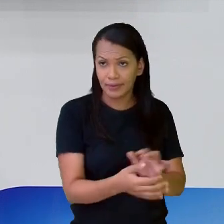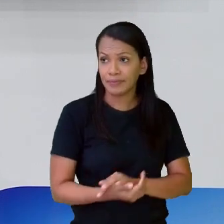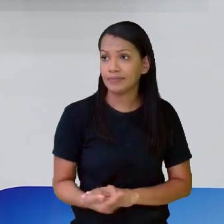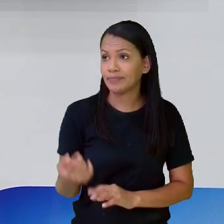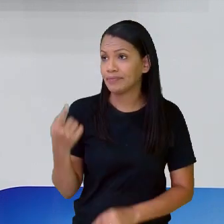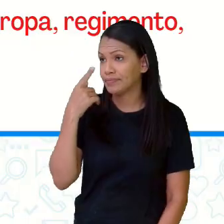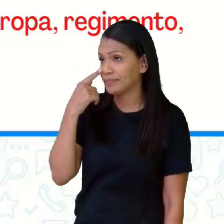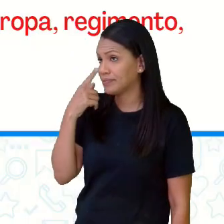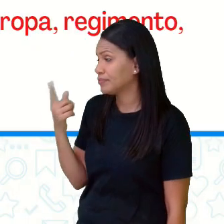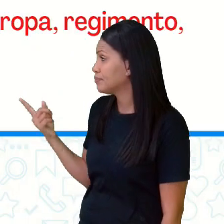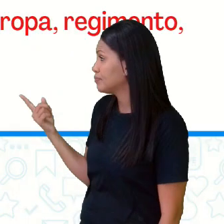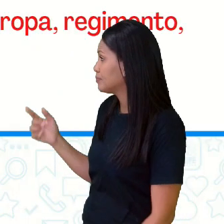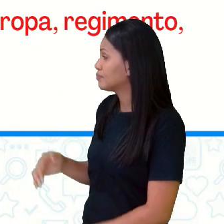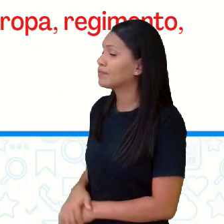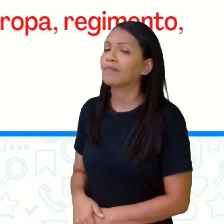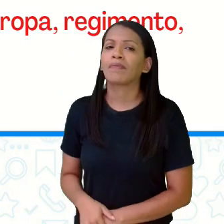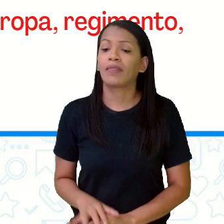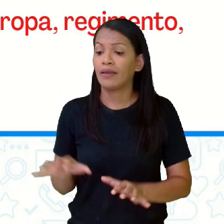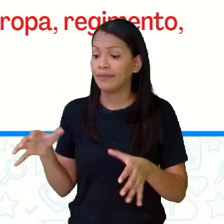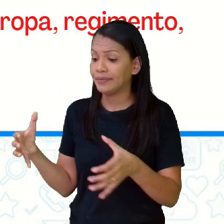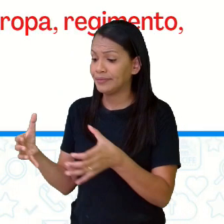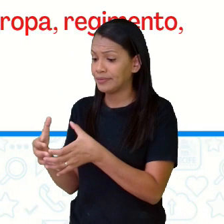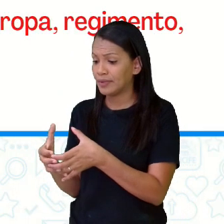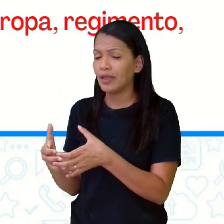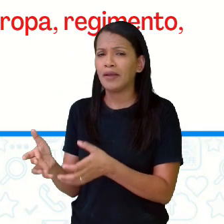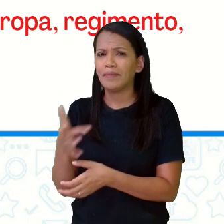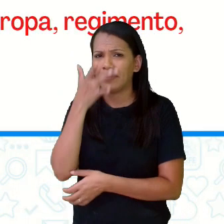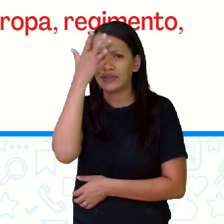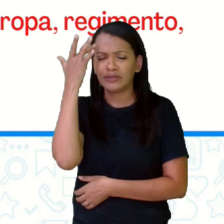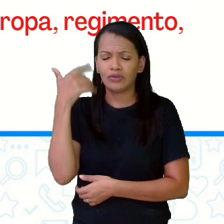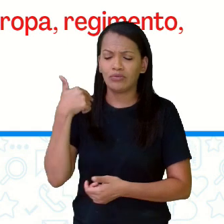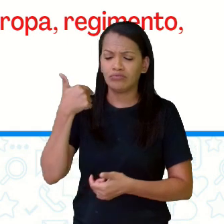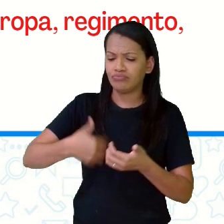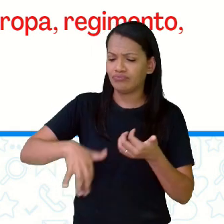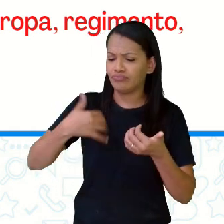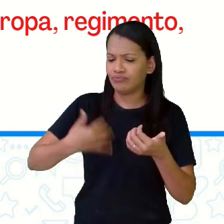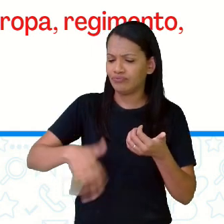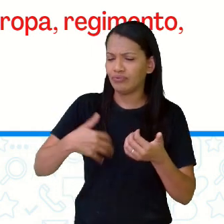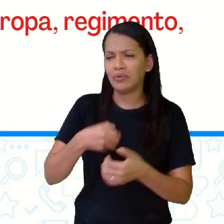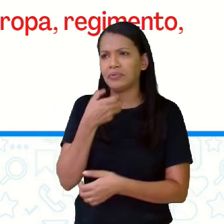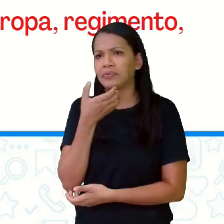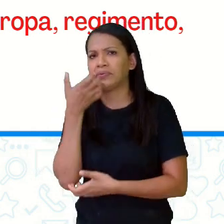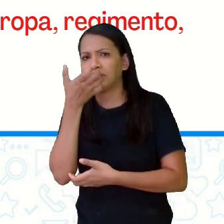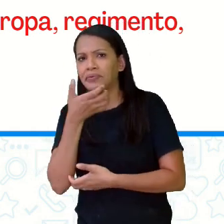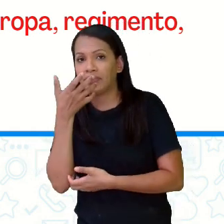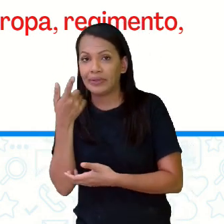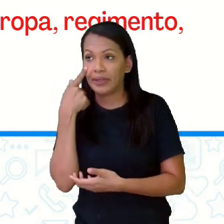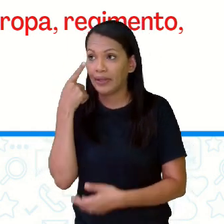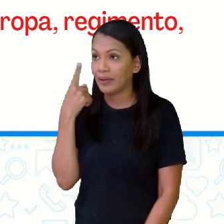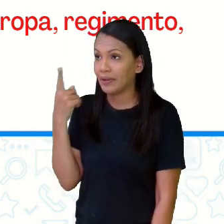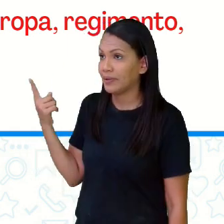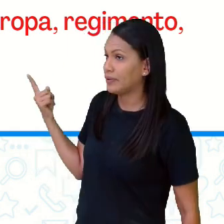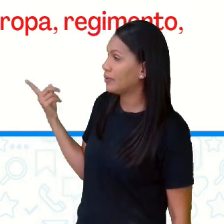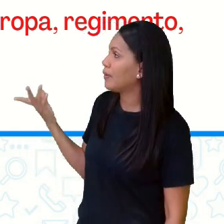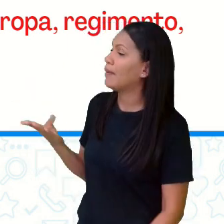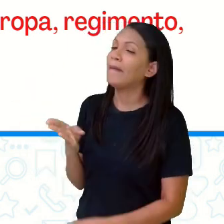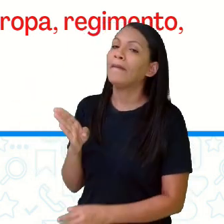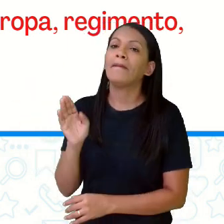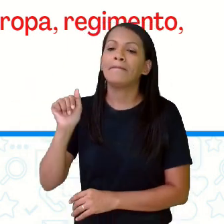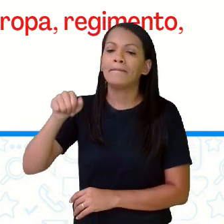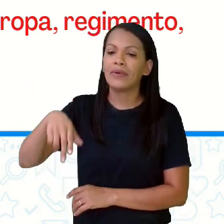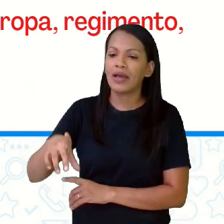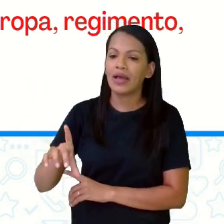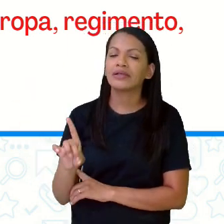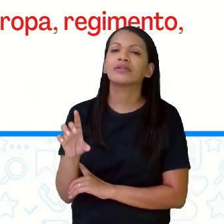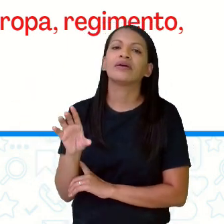Coletivo de músicos, banda, orquestra. Coletivo de parentes, um grupo, meu tio, minha tia,